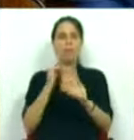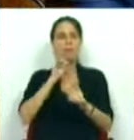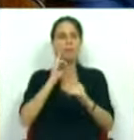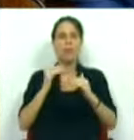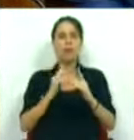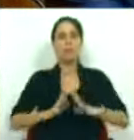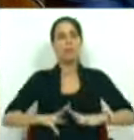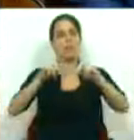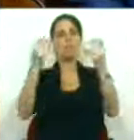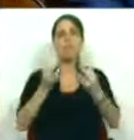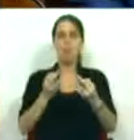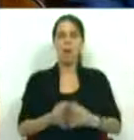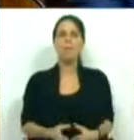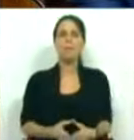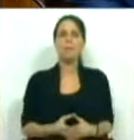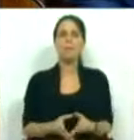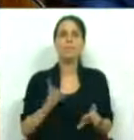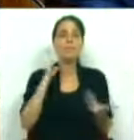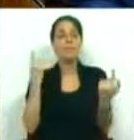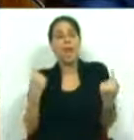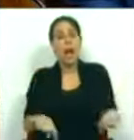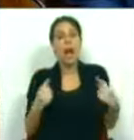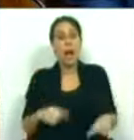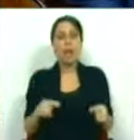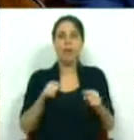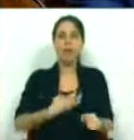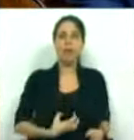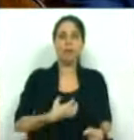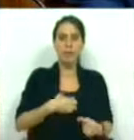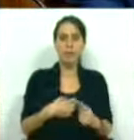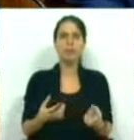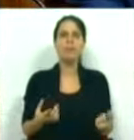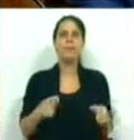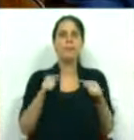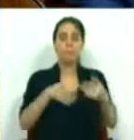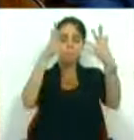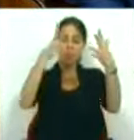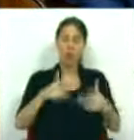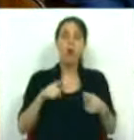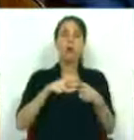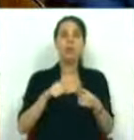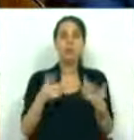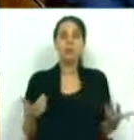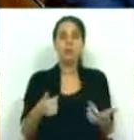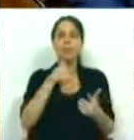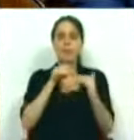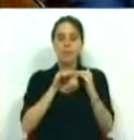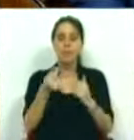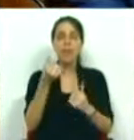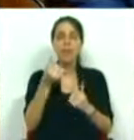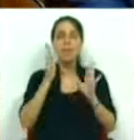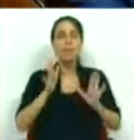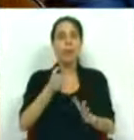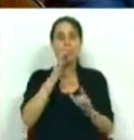qualitativo. Existe, portanto, neste sentido, que este Orçamento, através da estabilização